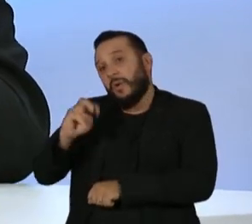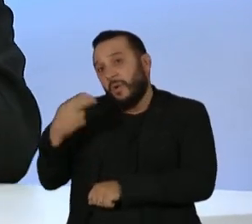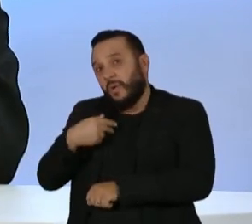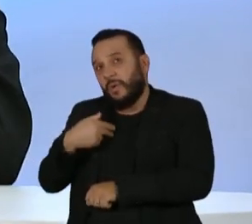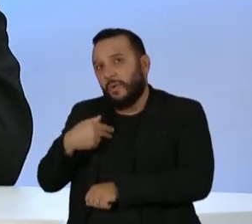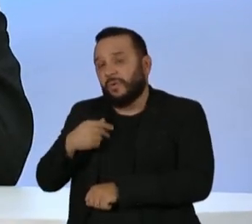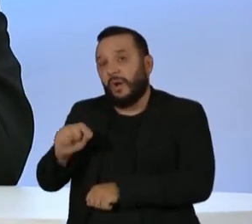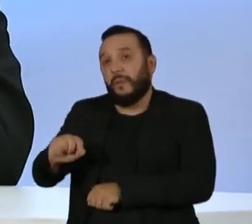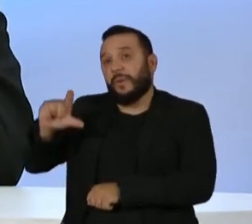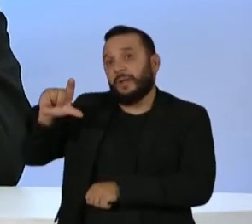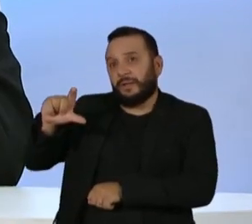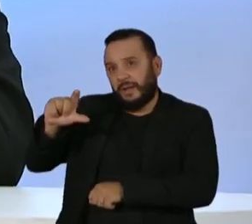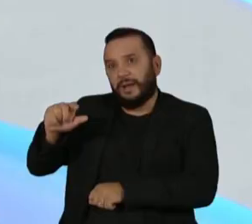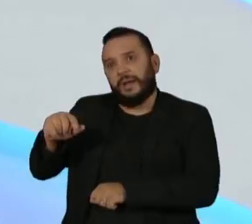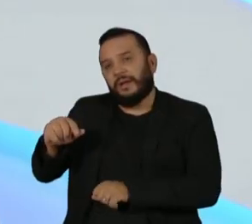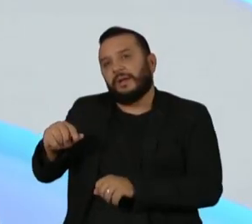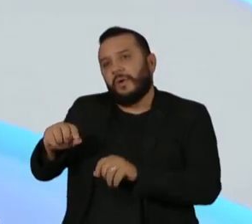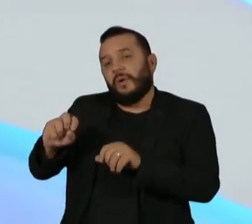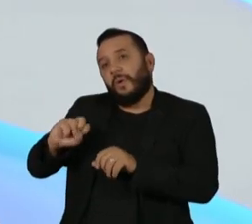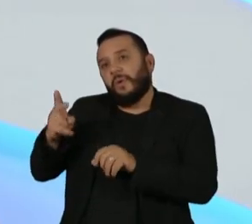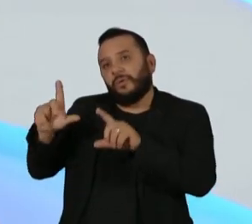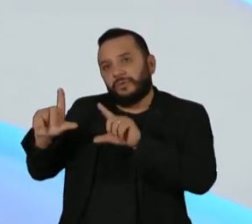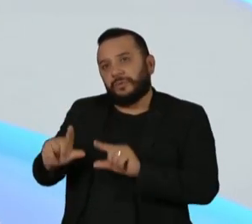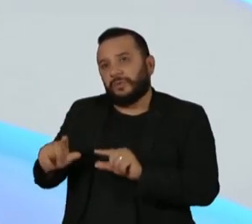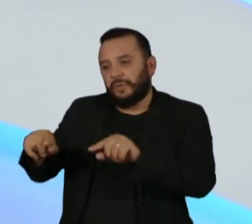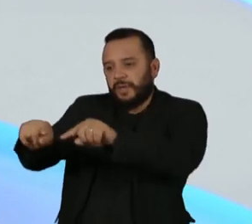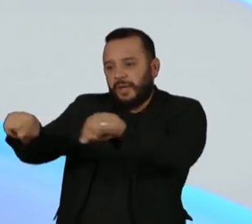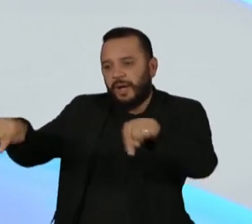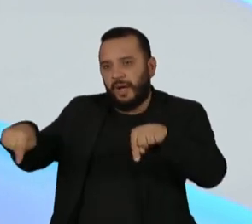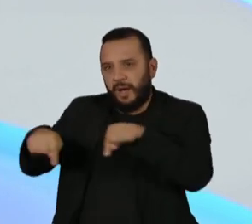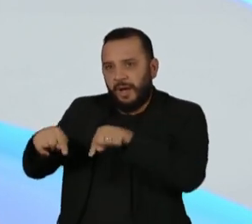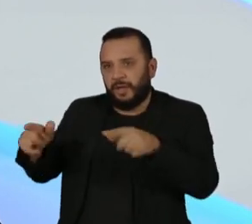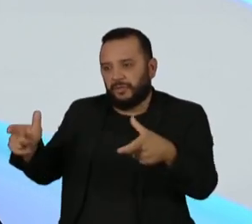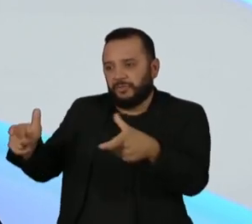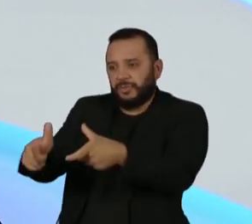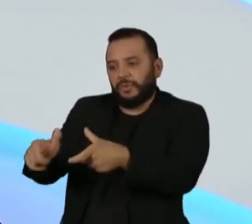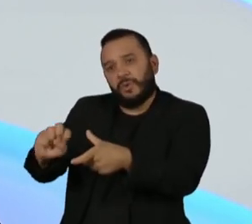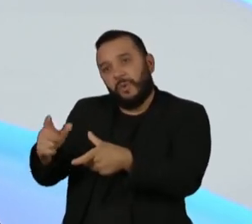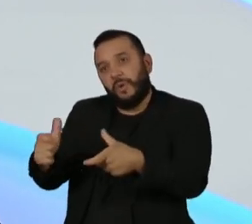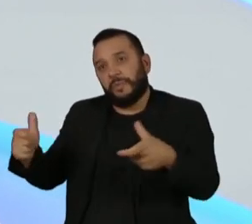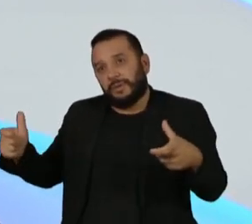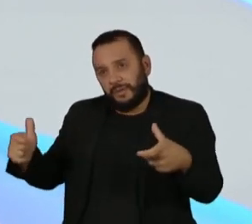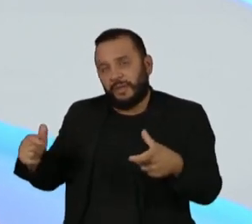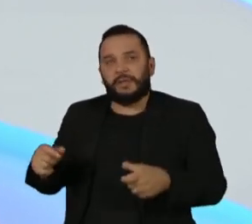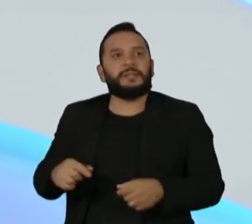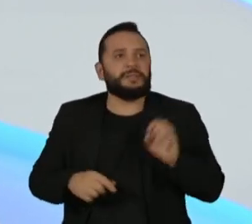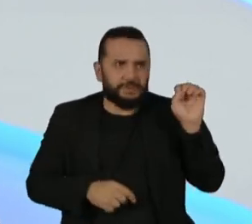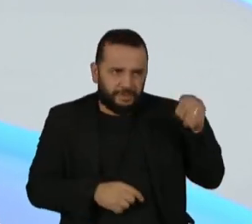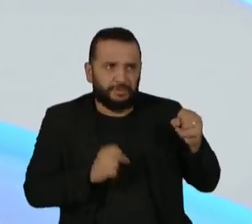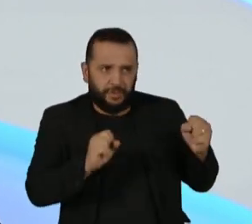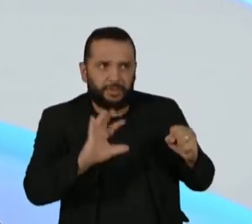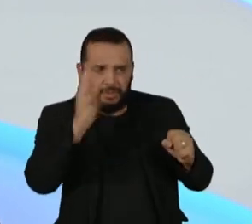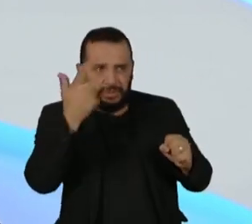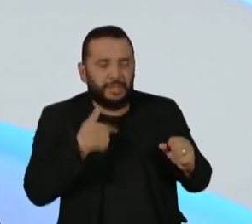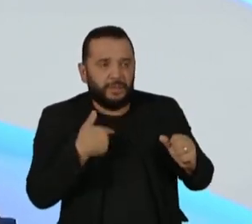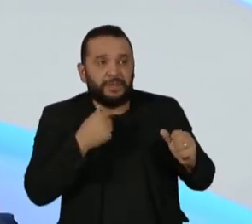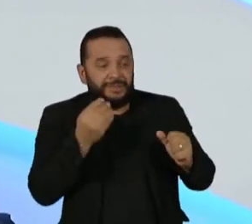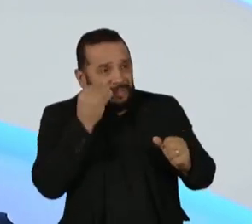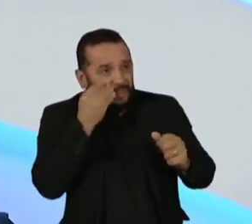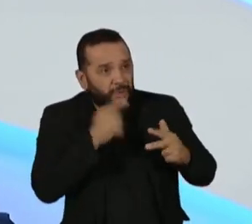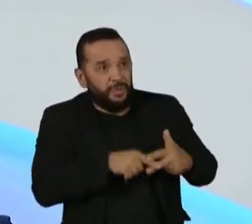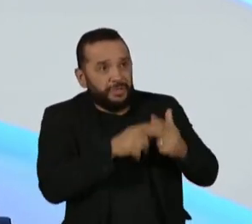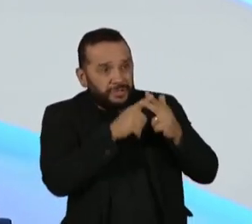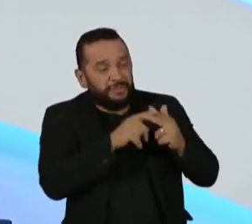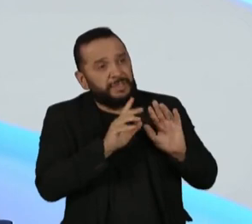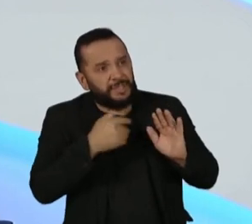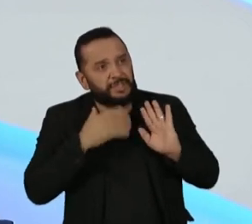menos ou até diminuir a área para a próxima safra? Certamente, isso é possível, nós temos que tentar corrigir, mas o mais importante que isso é para a safra que está plantada, onde